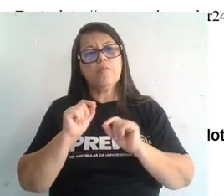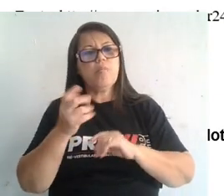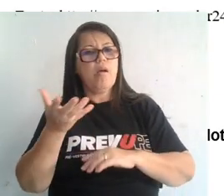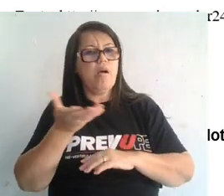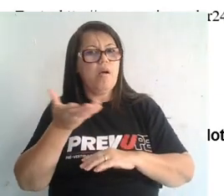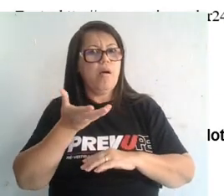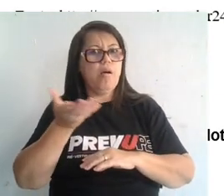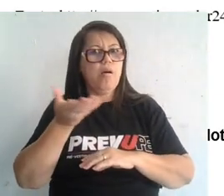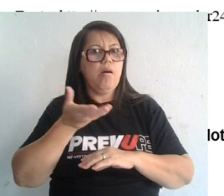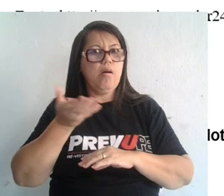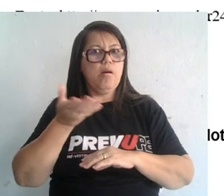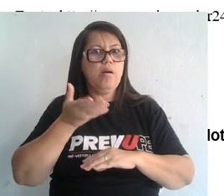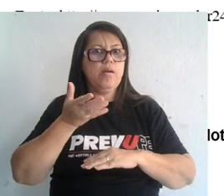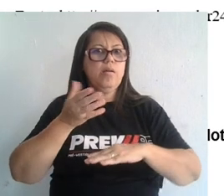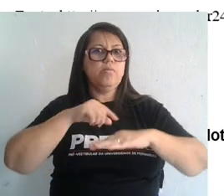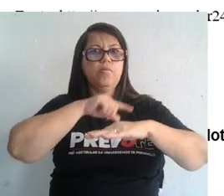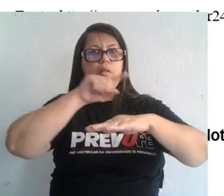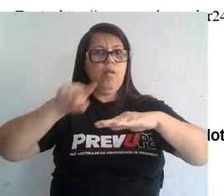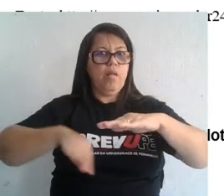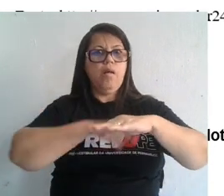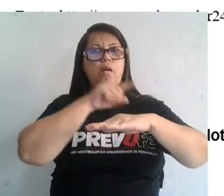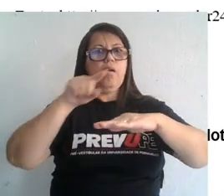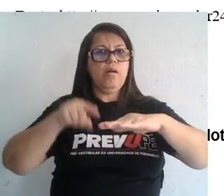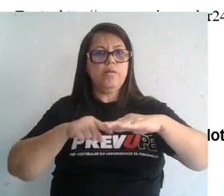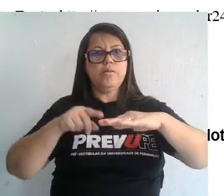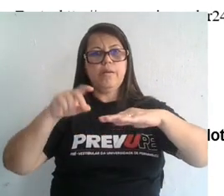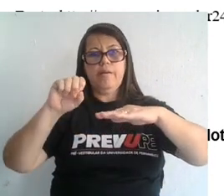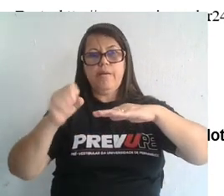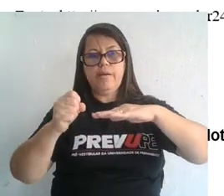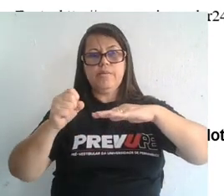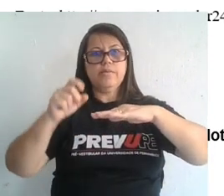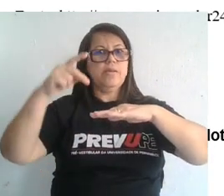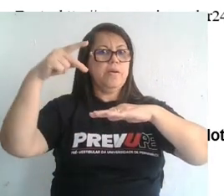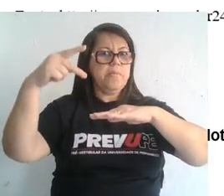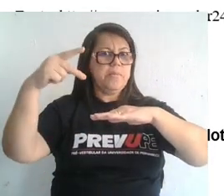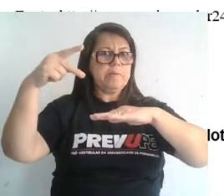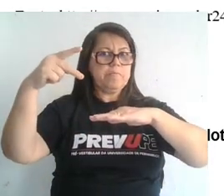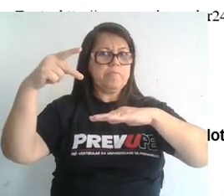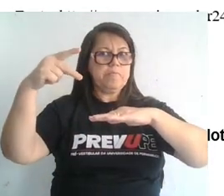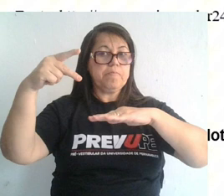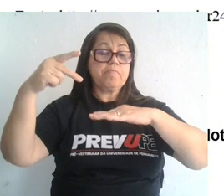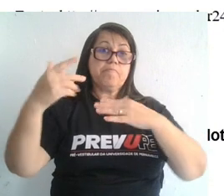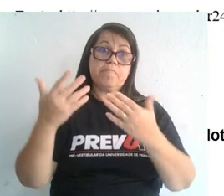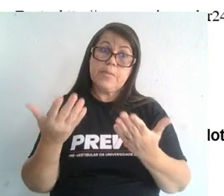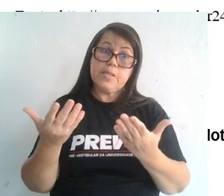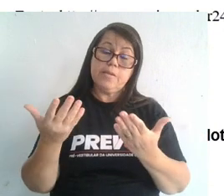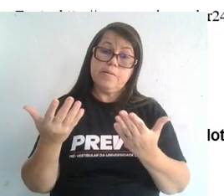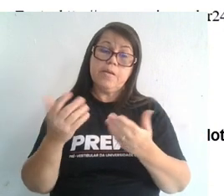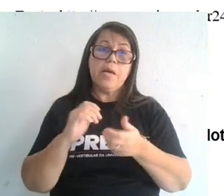alta das ondas, tanto P como S. Provavelmente, essa